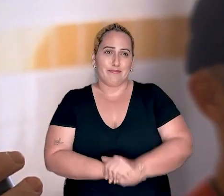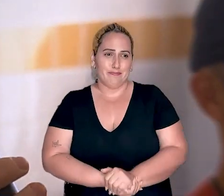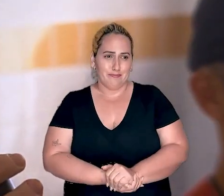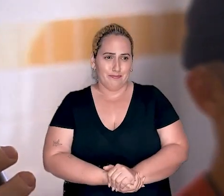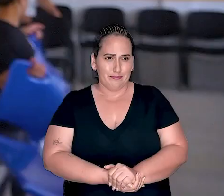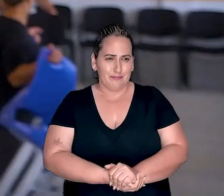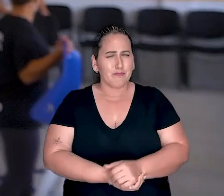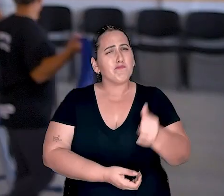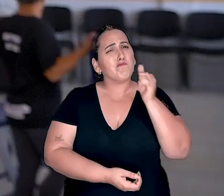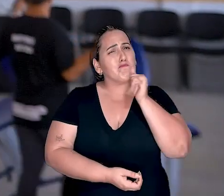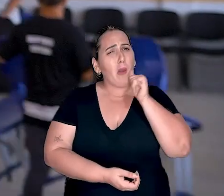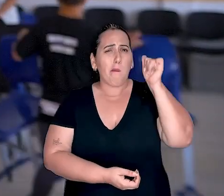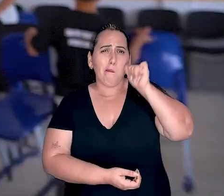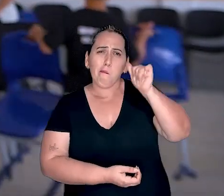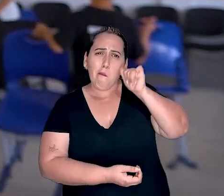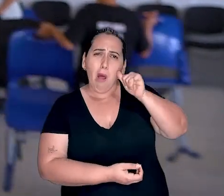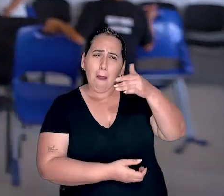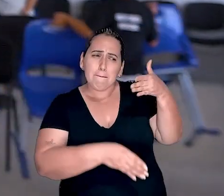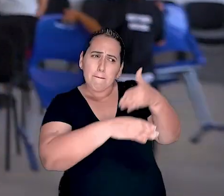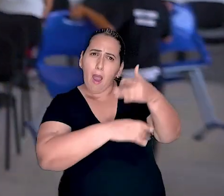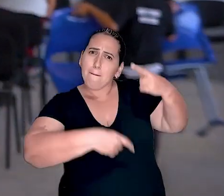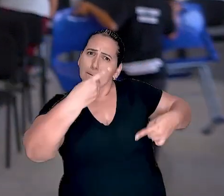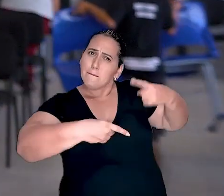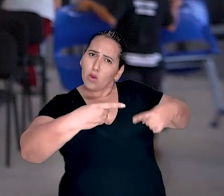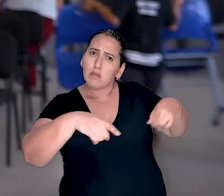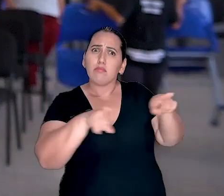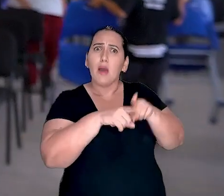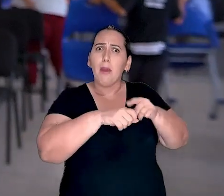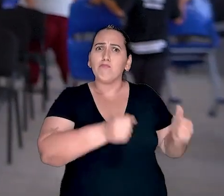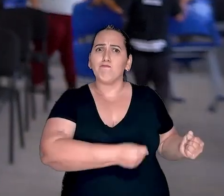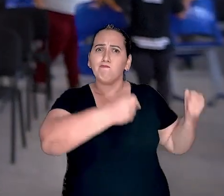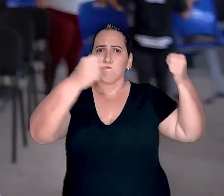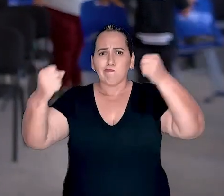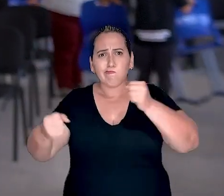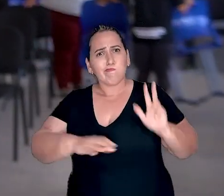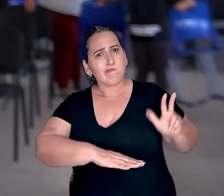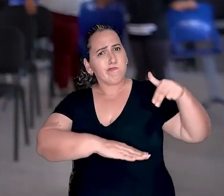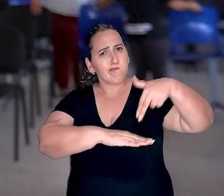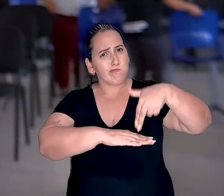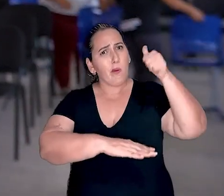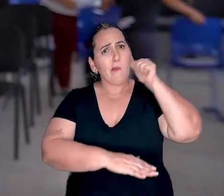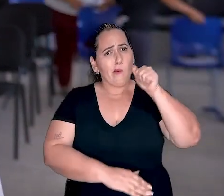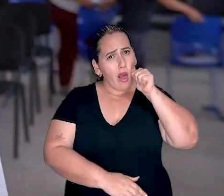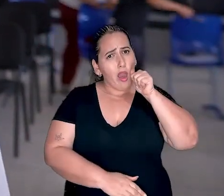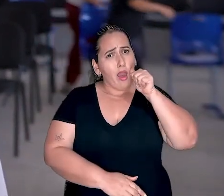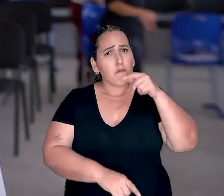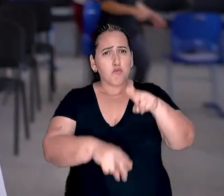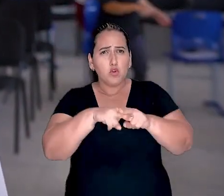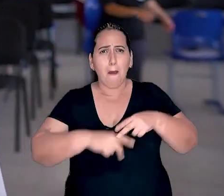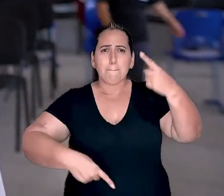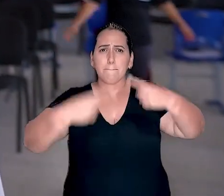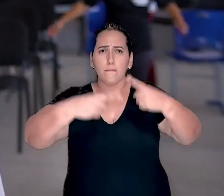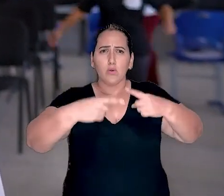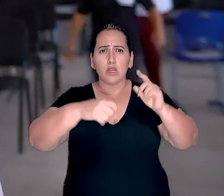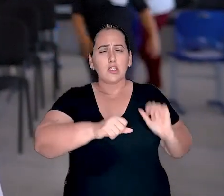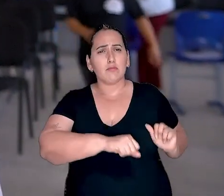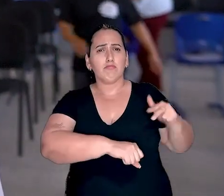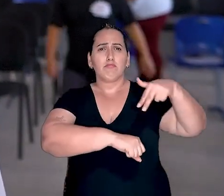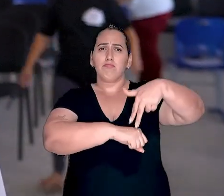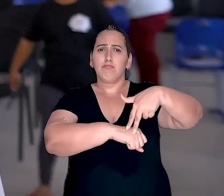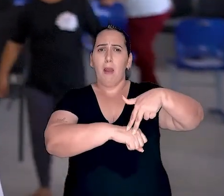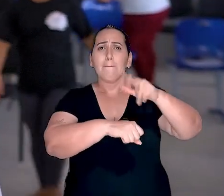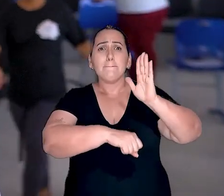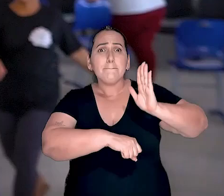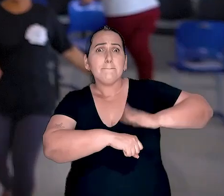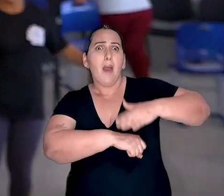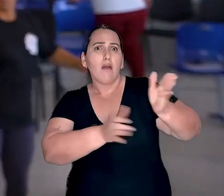Quanto mais mulheres estiverem na política, mais elas vão ver que ali também é o lugar delas. Então as políticas afirmativas vão continuar sendo